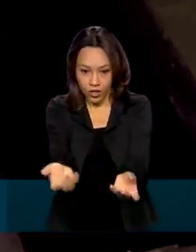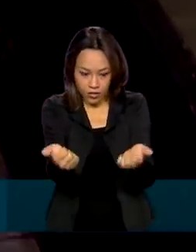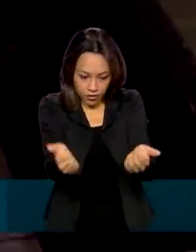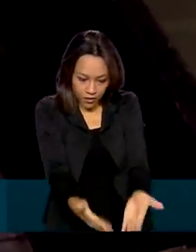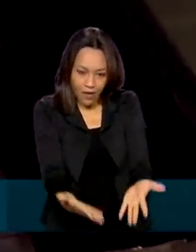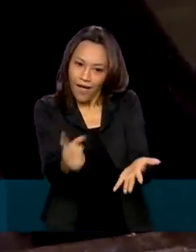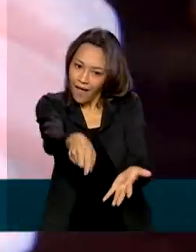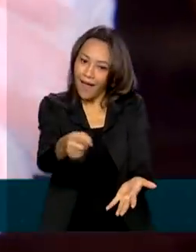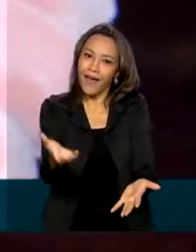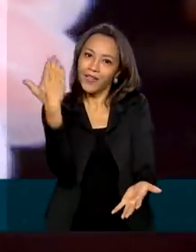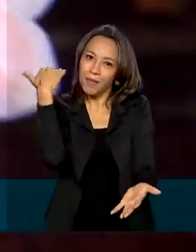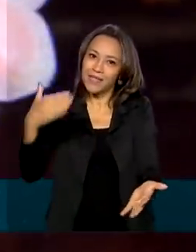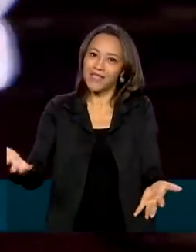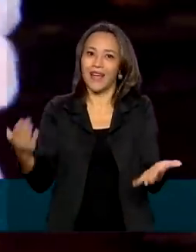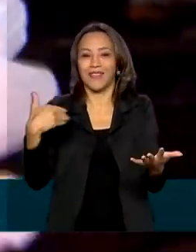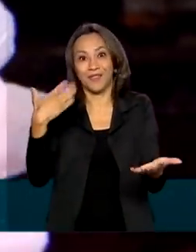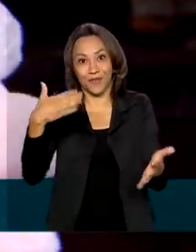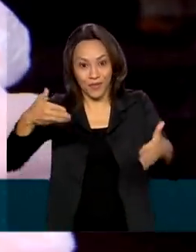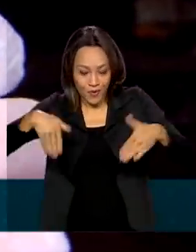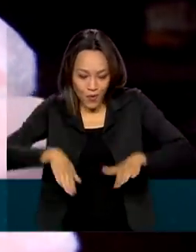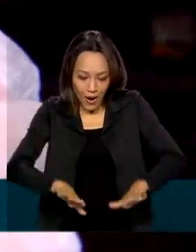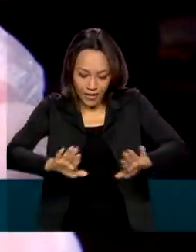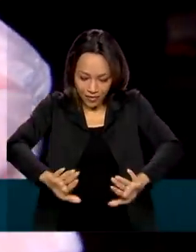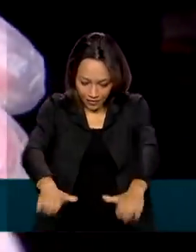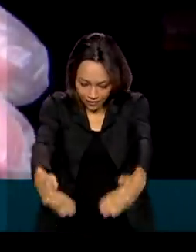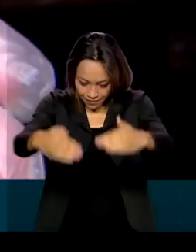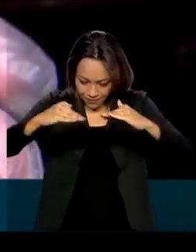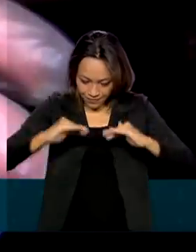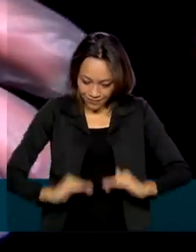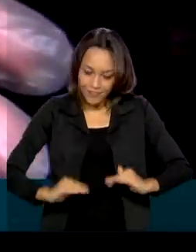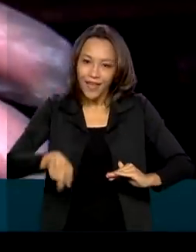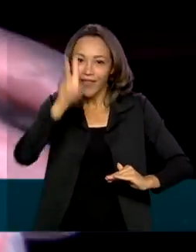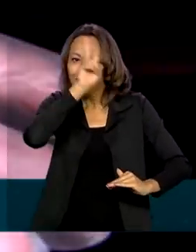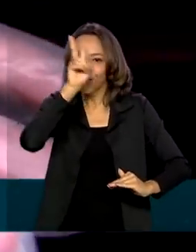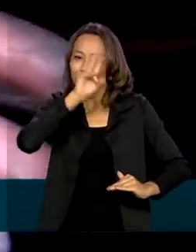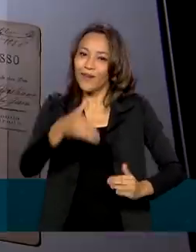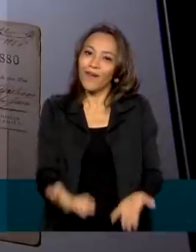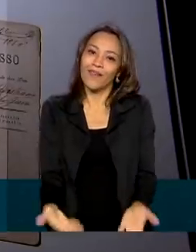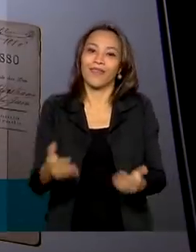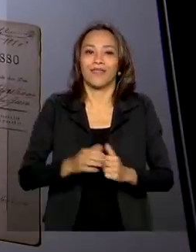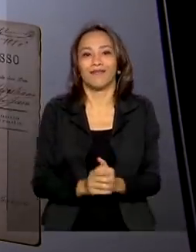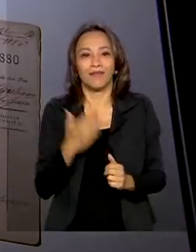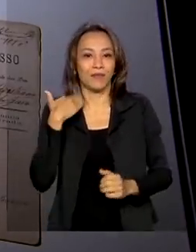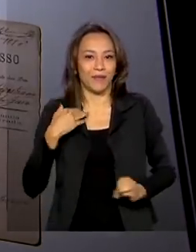1861, a famosa Caixa Forte, que é um ícone da nossa história na Caixa.